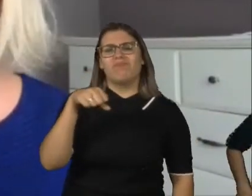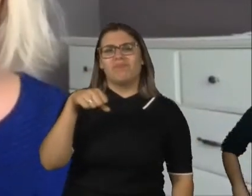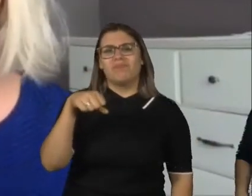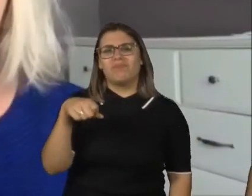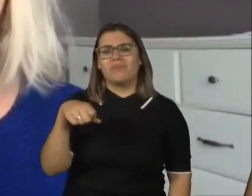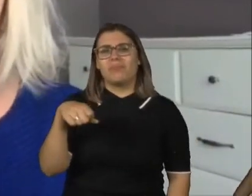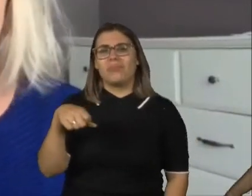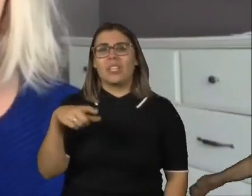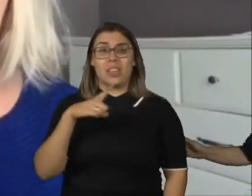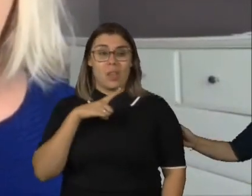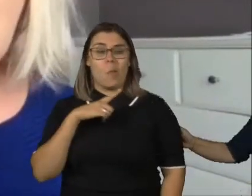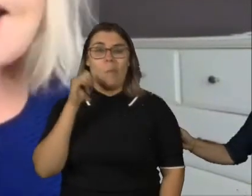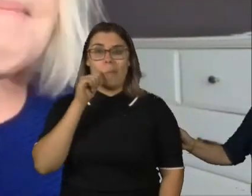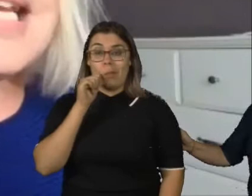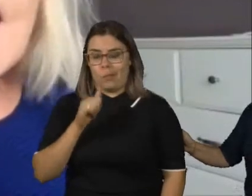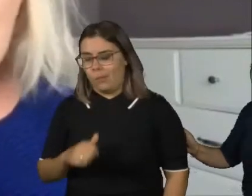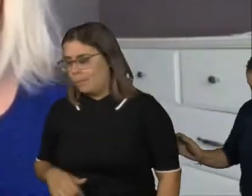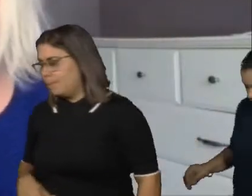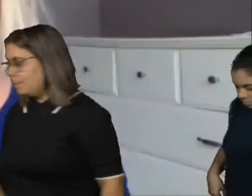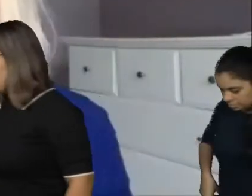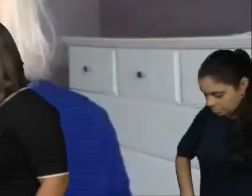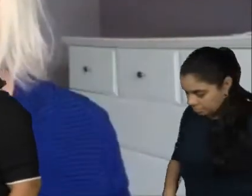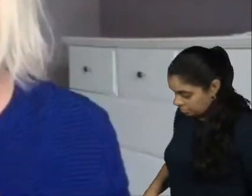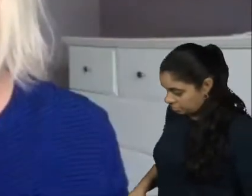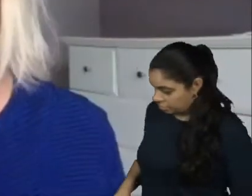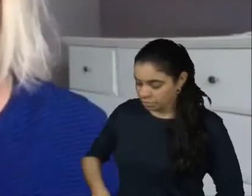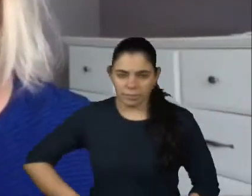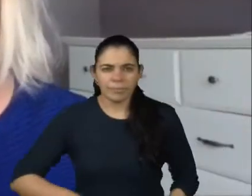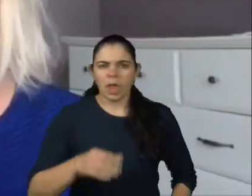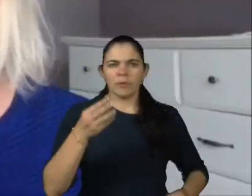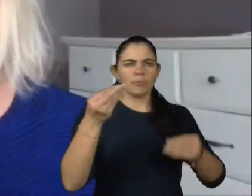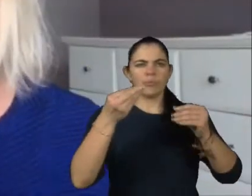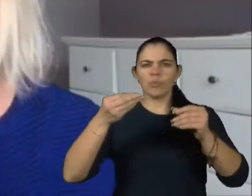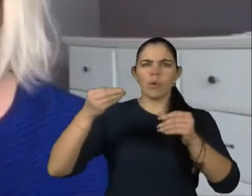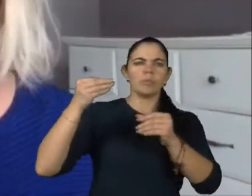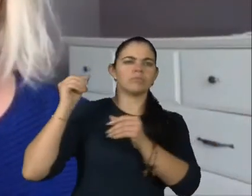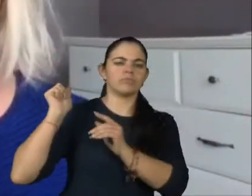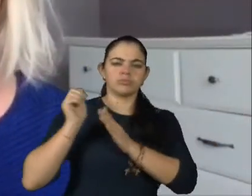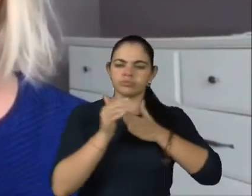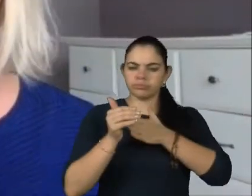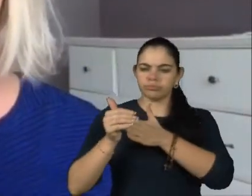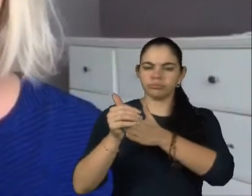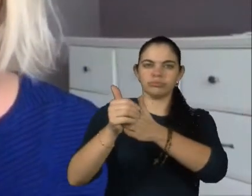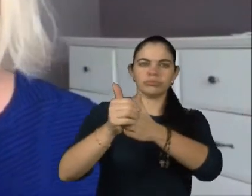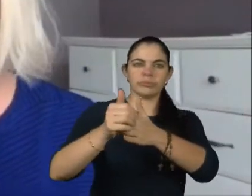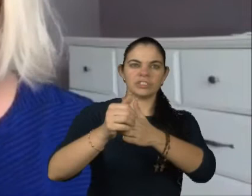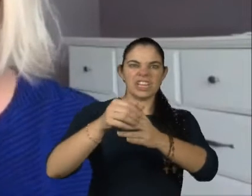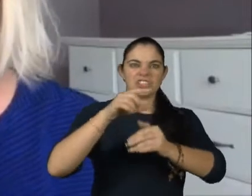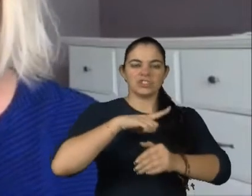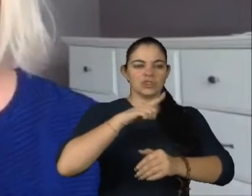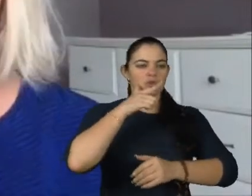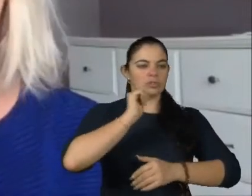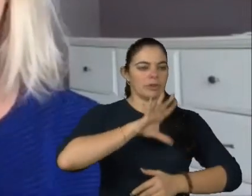inclusive, uma menininha que arrasta milhares, milhares de seguidores só pelo seu jeito atrevido